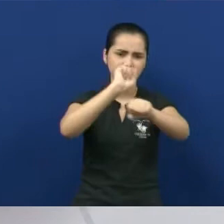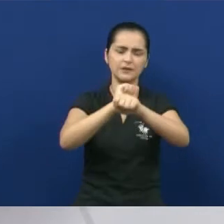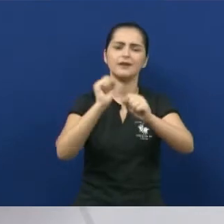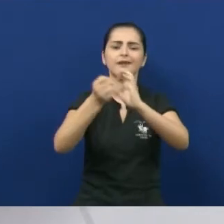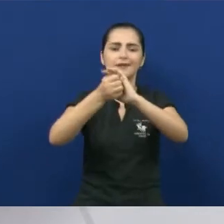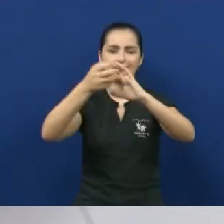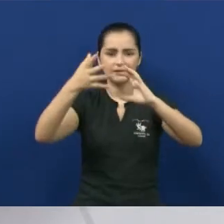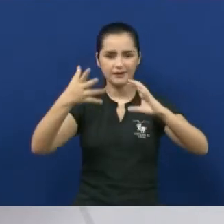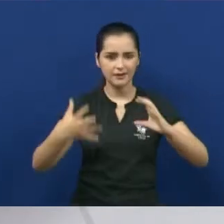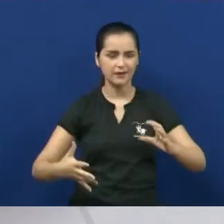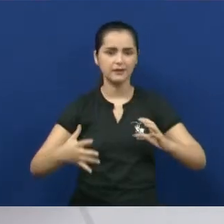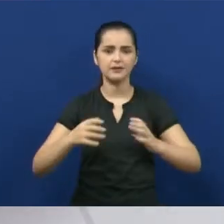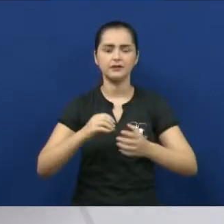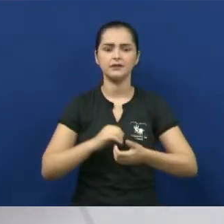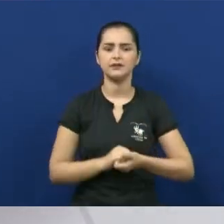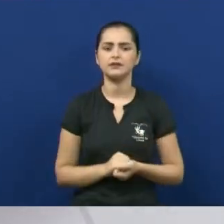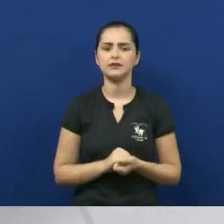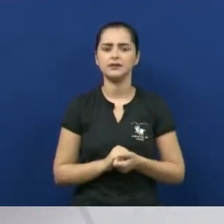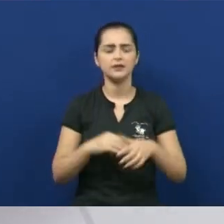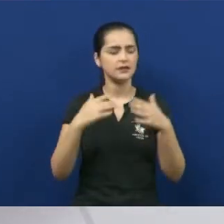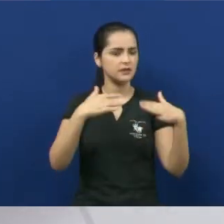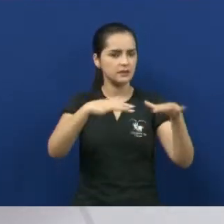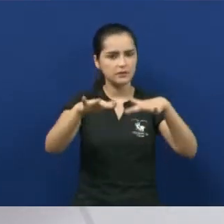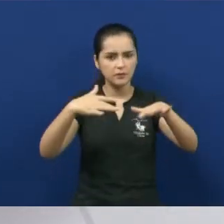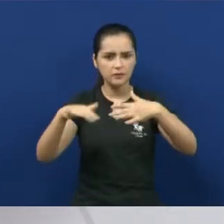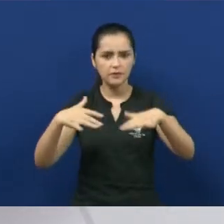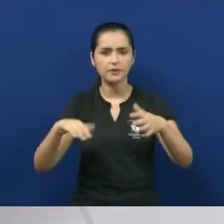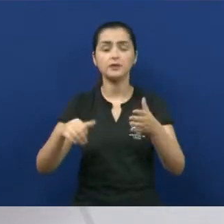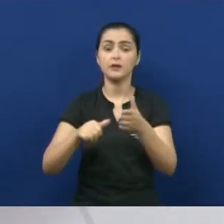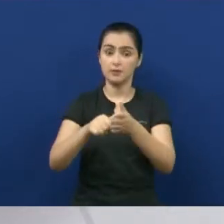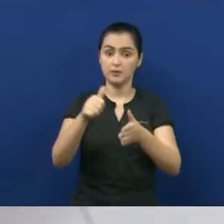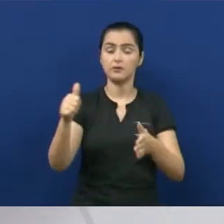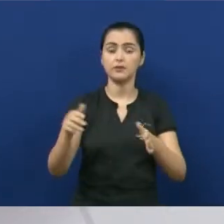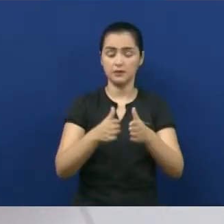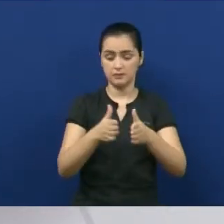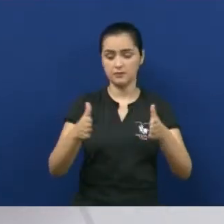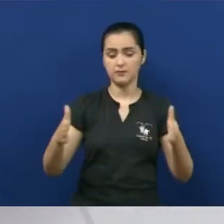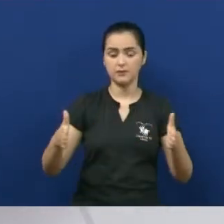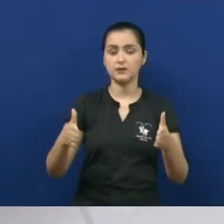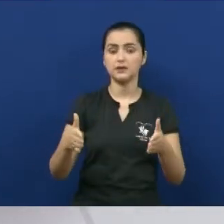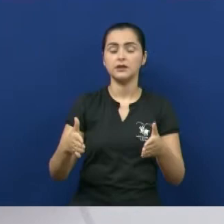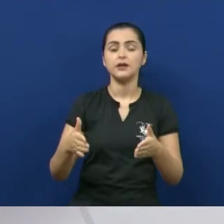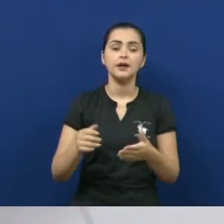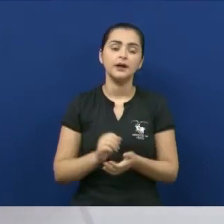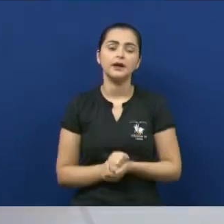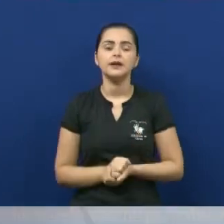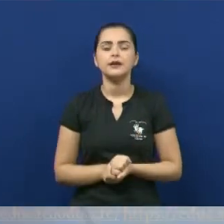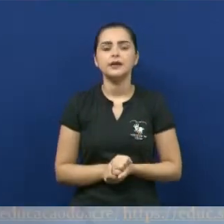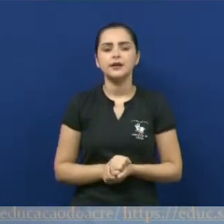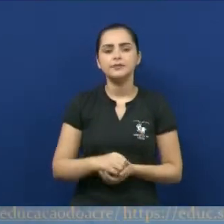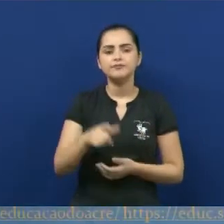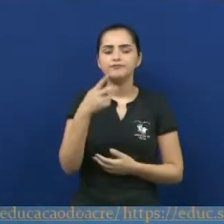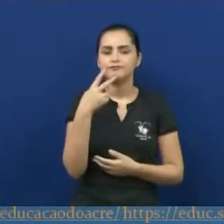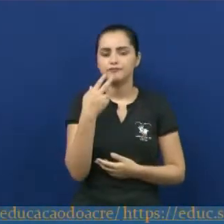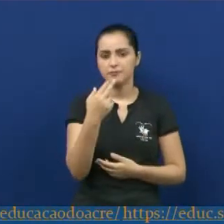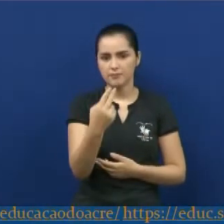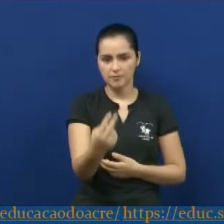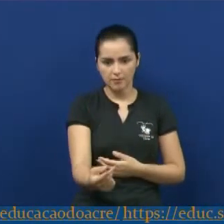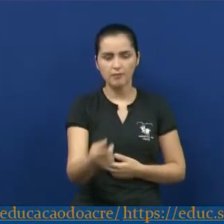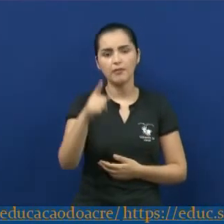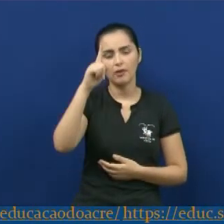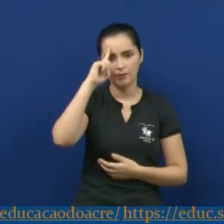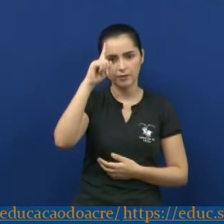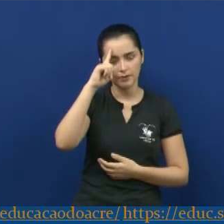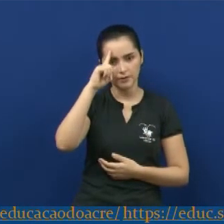desse movimento na sua primeira fase. Linguagem coloquial. Os